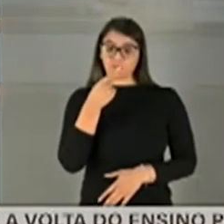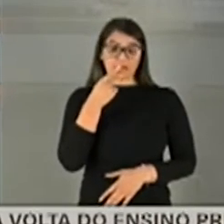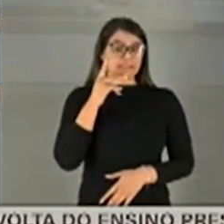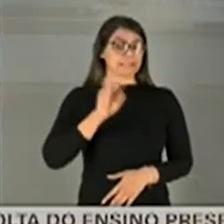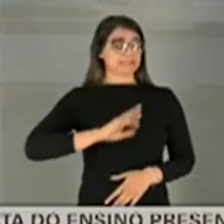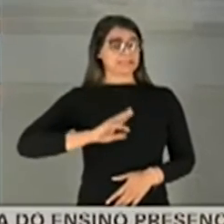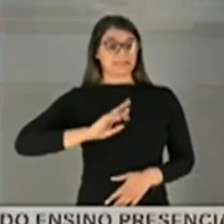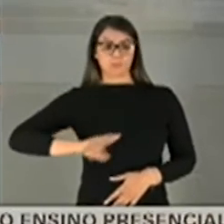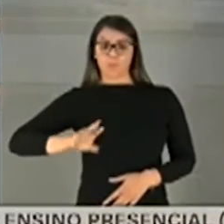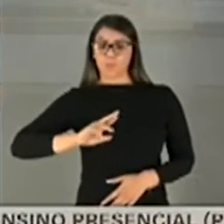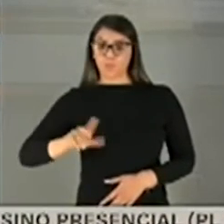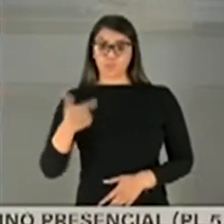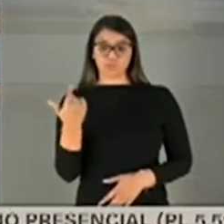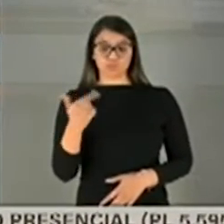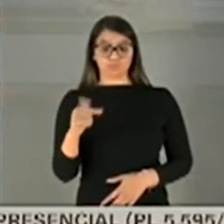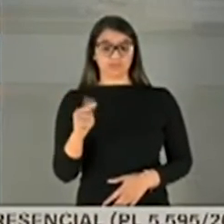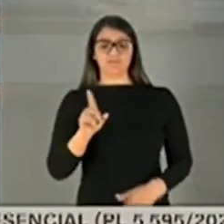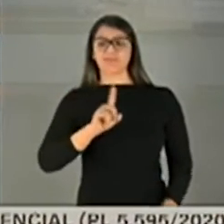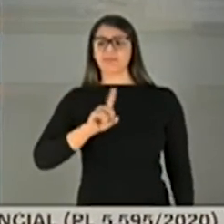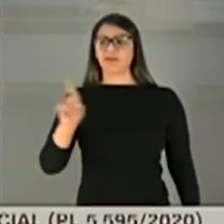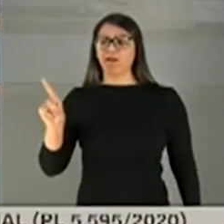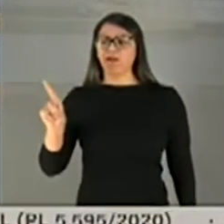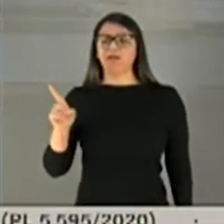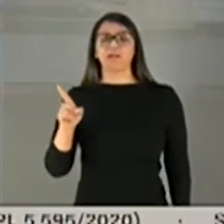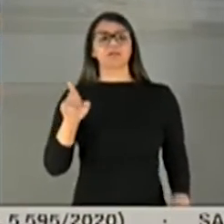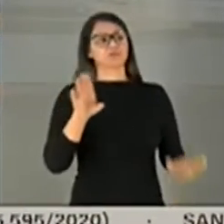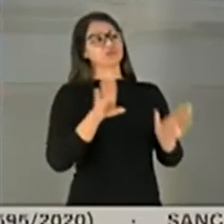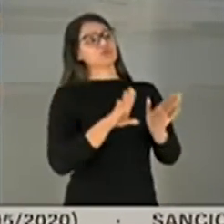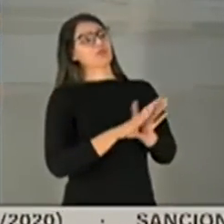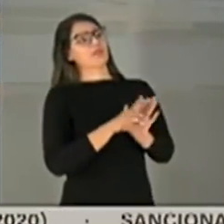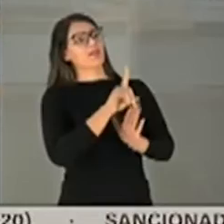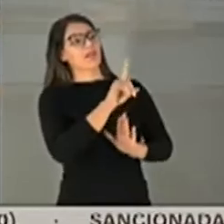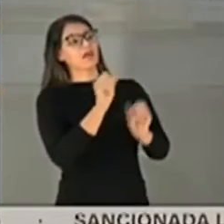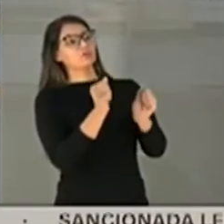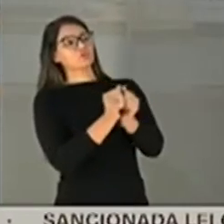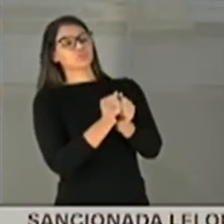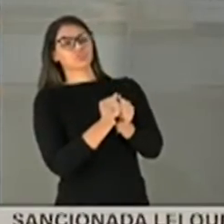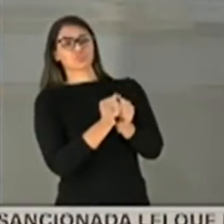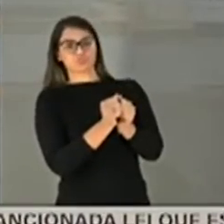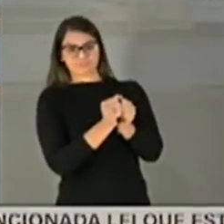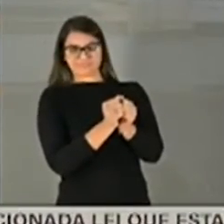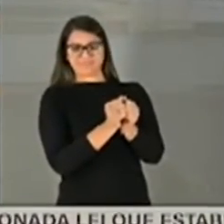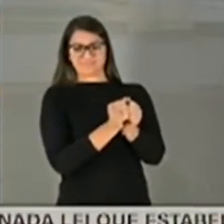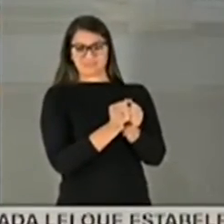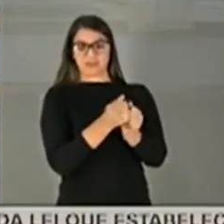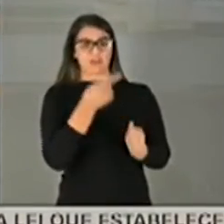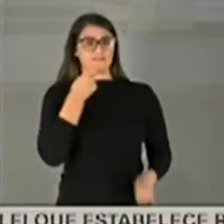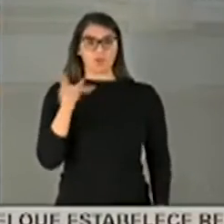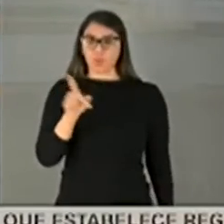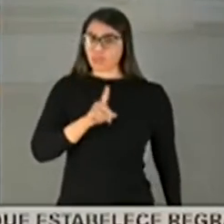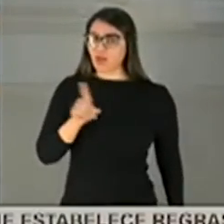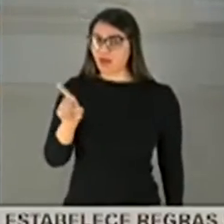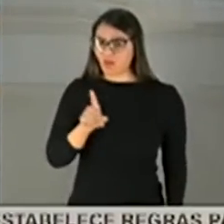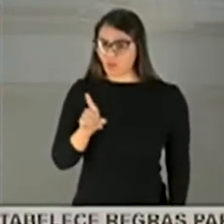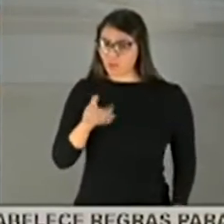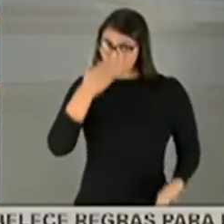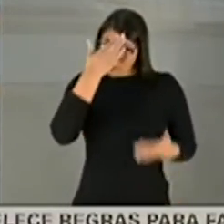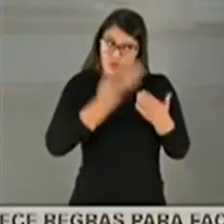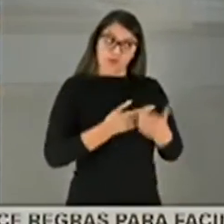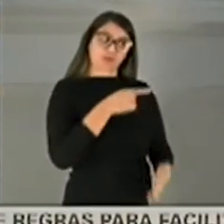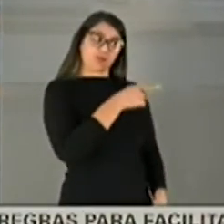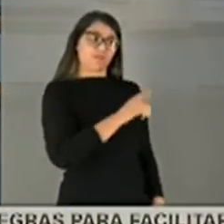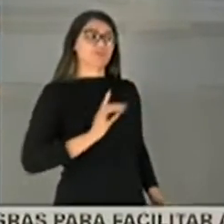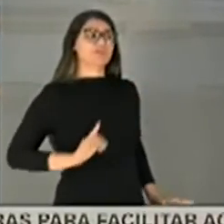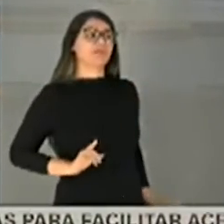dizendo que não, que ele chegou com ele e os caras estavam lá. E ele está dizendo que não, eu vou acreditar no senhor. Sim,